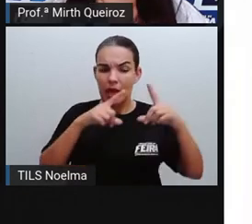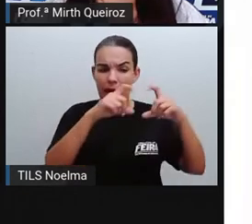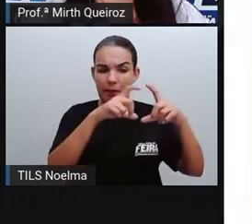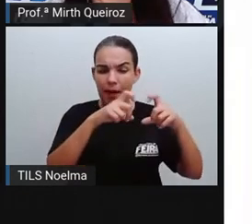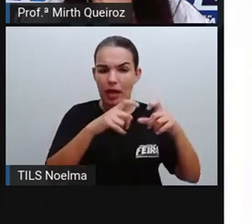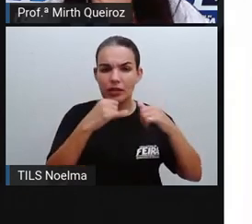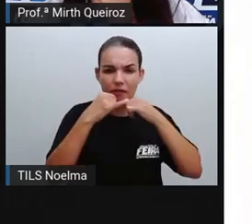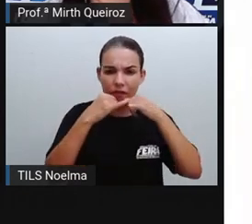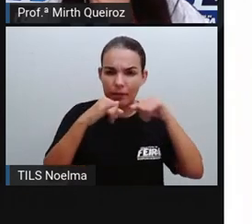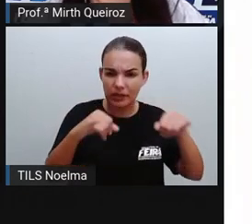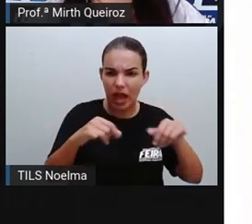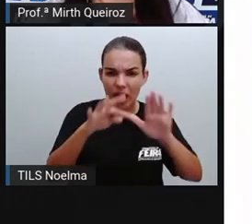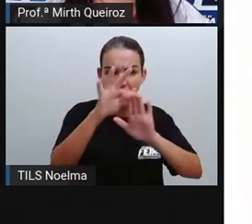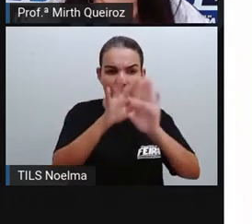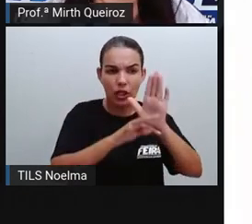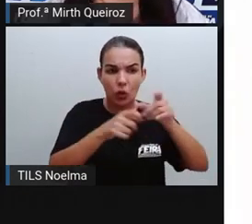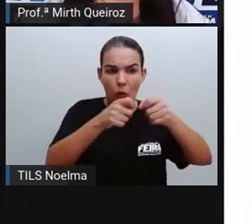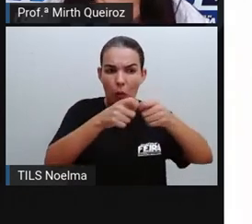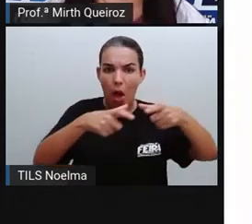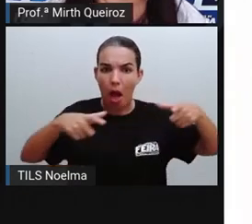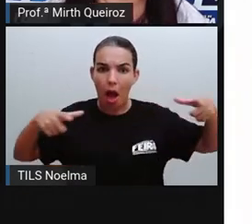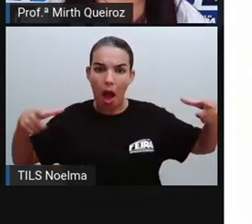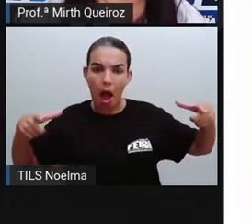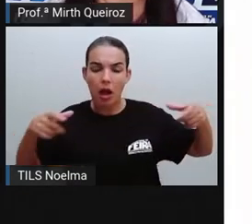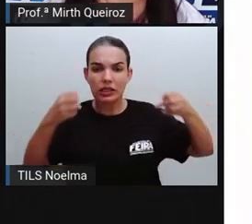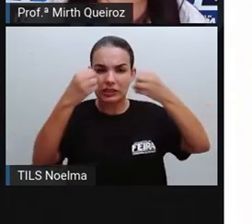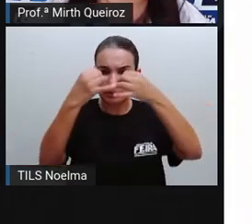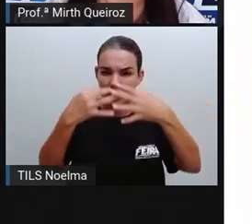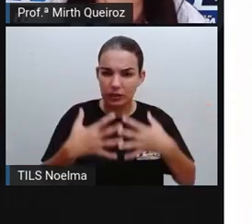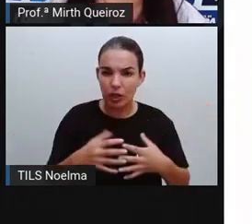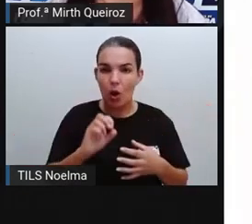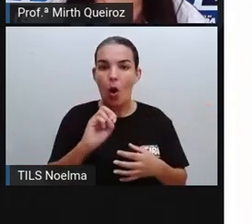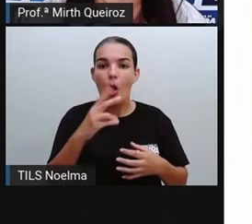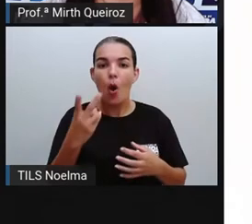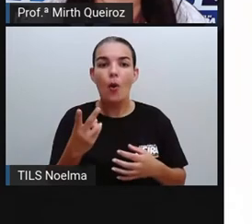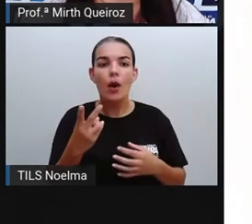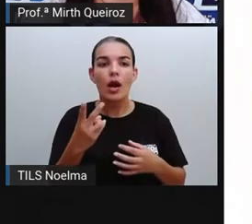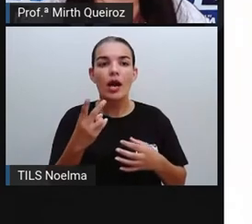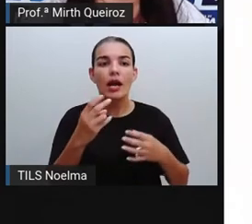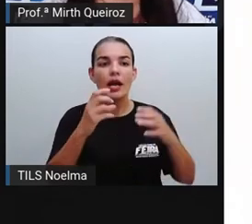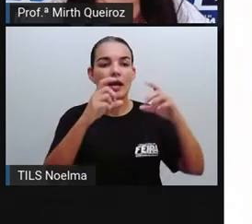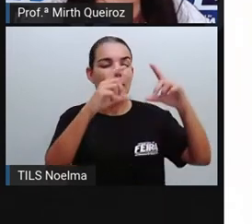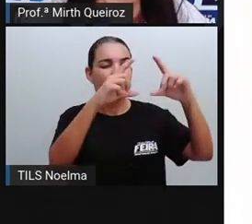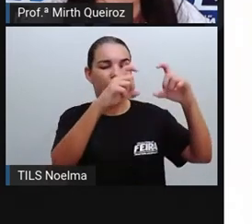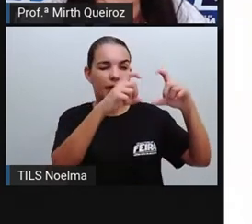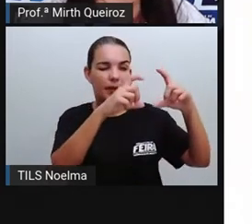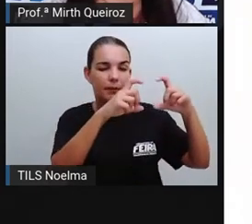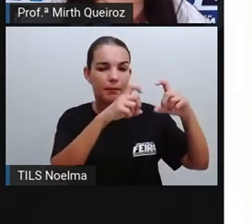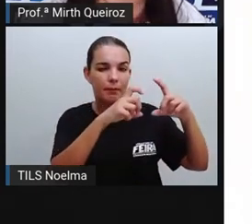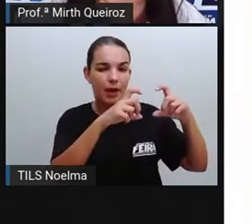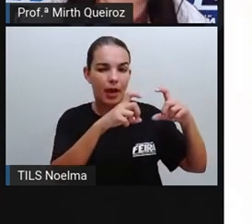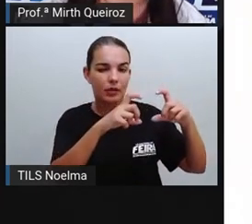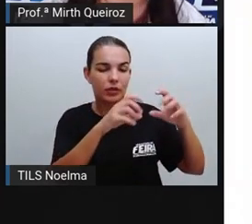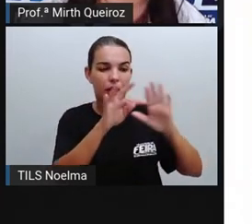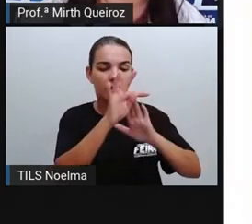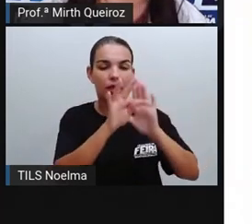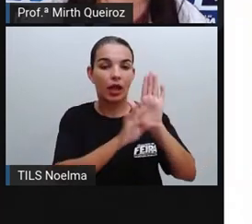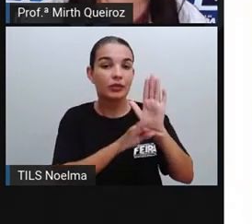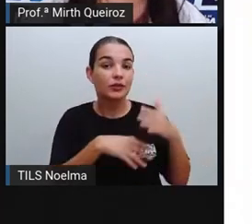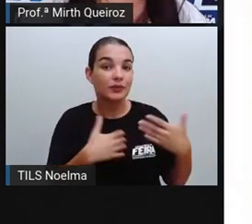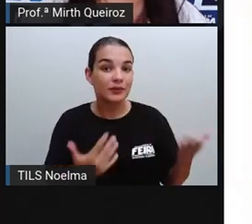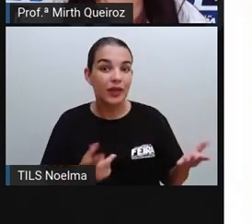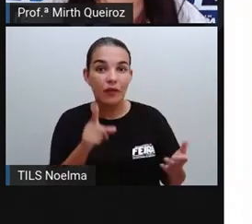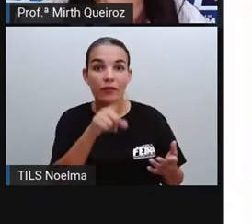longos e explicativos? Ou imagens e texto? Aqui a letra C seria imagens e texto.